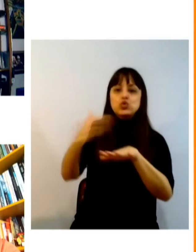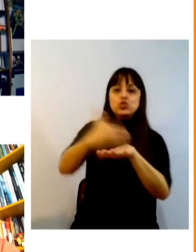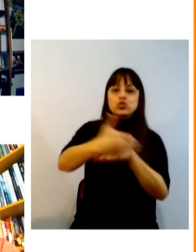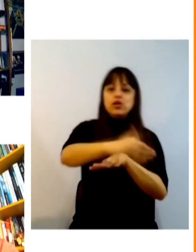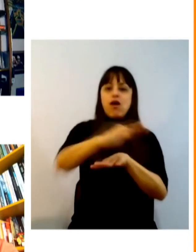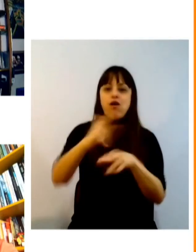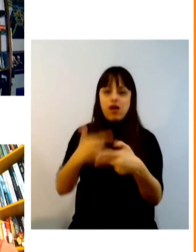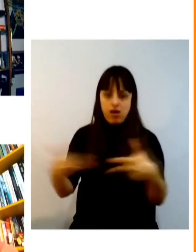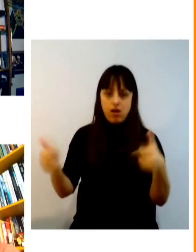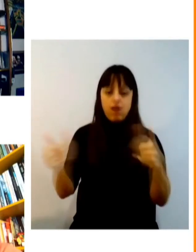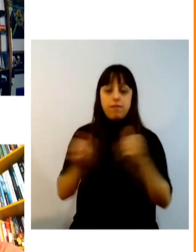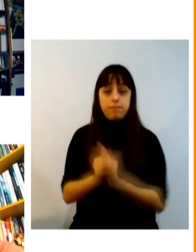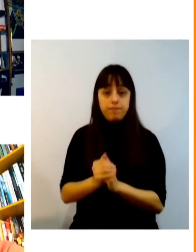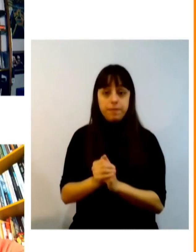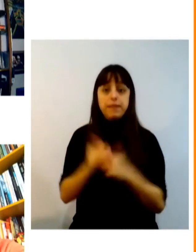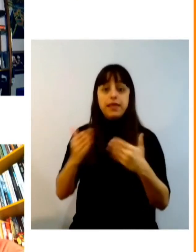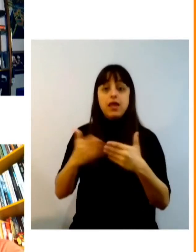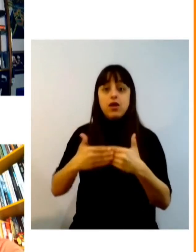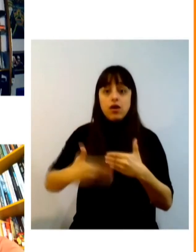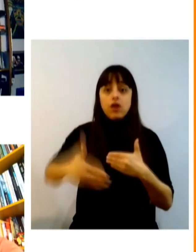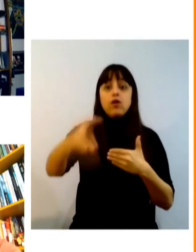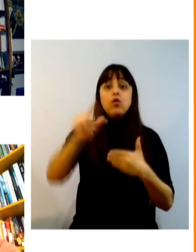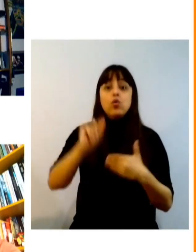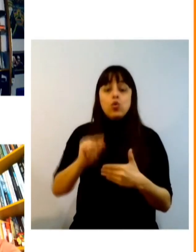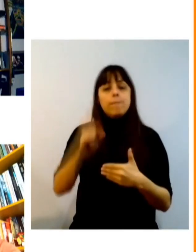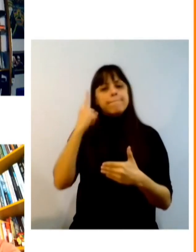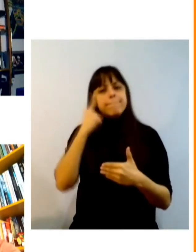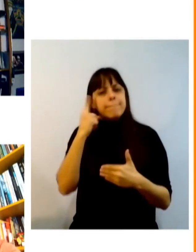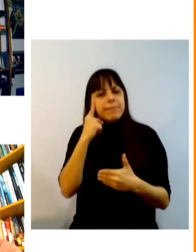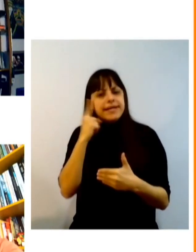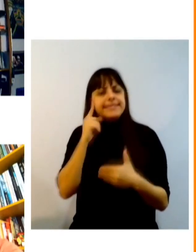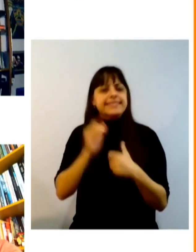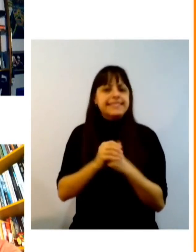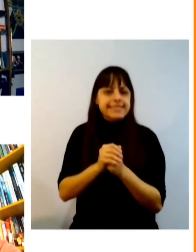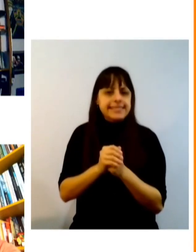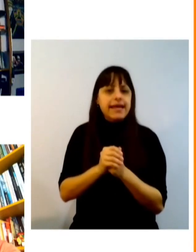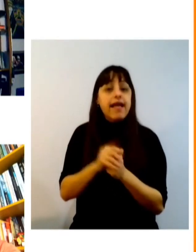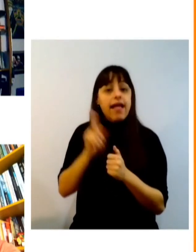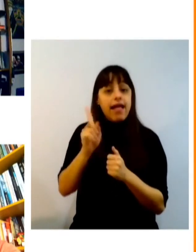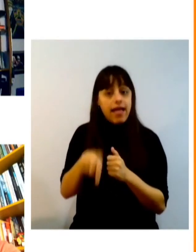os sistemas de exclusão então nos prós e contras do exercício